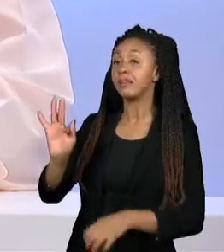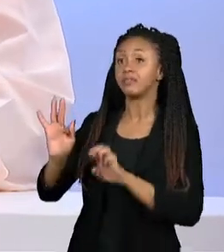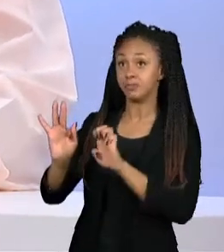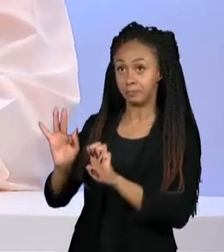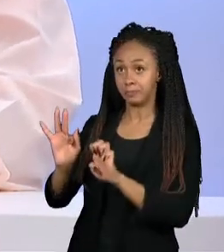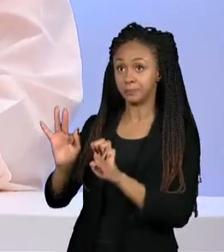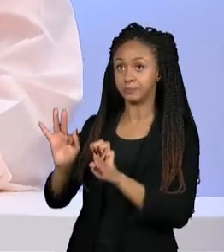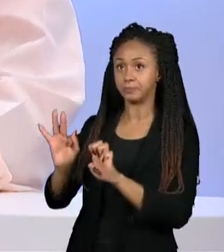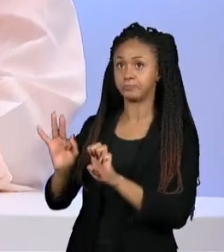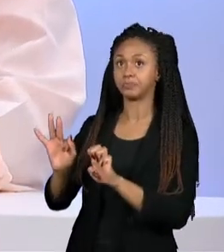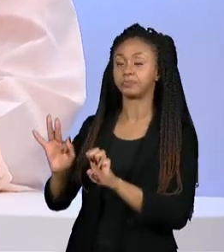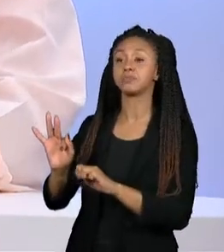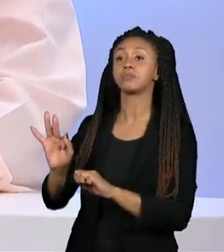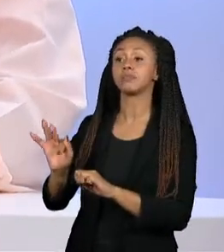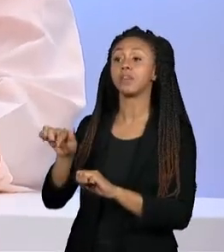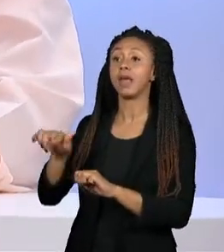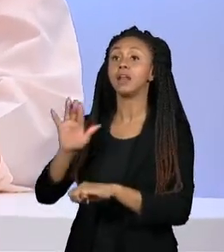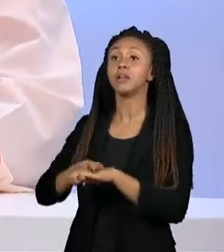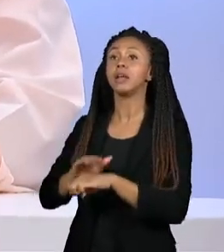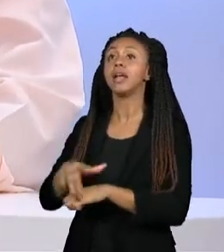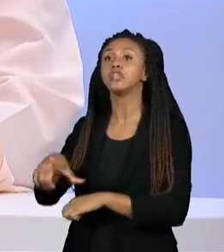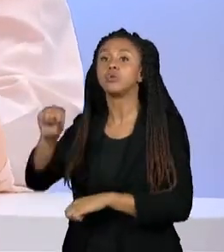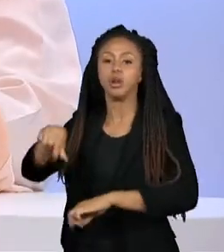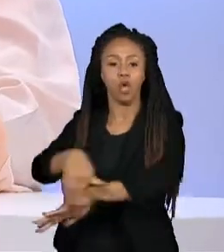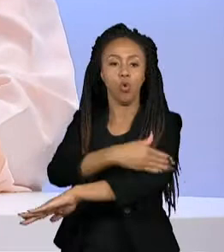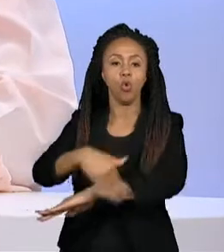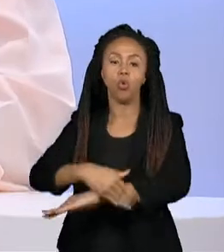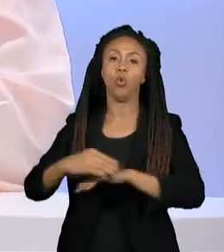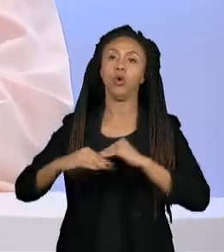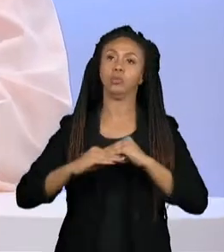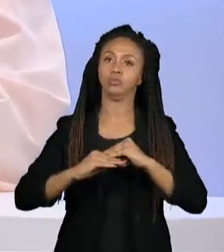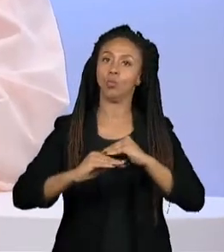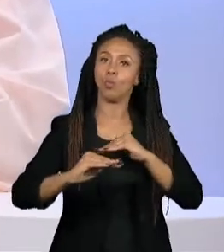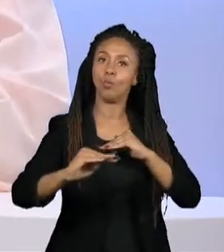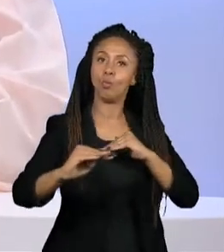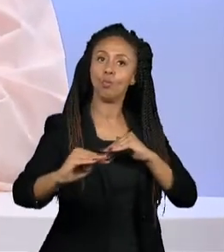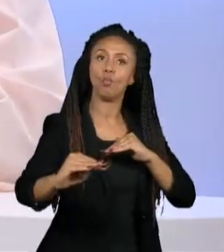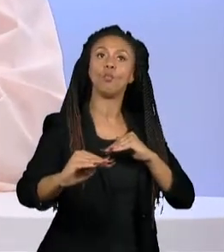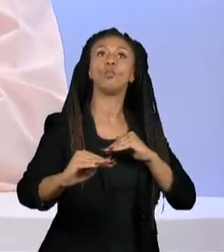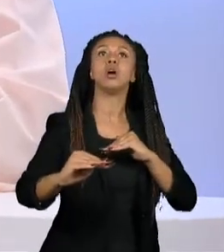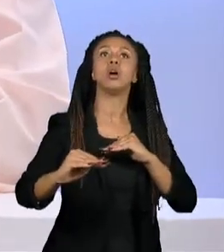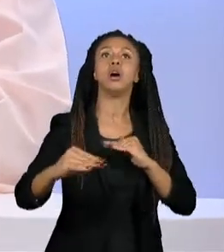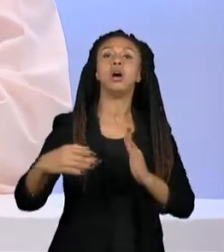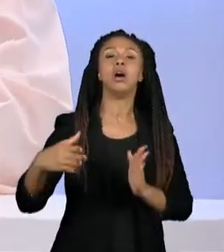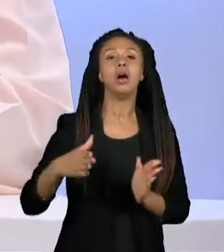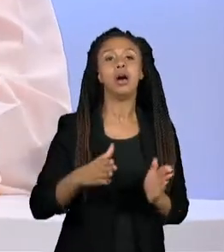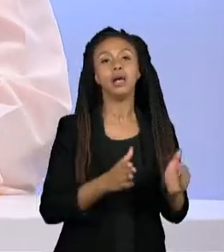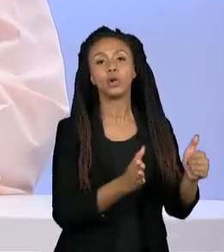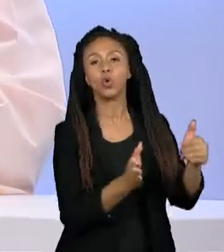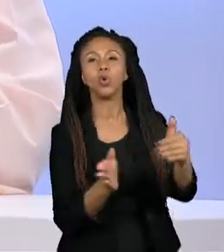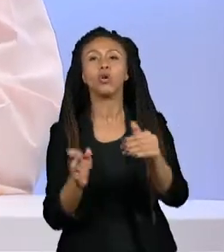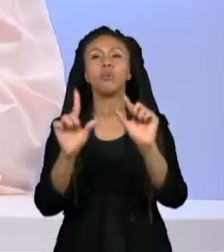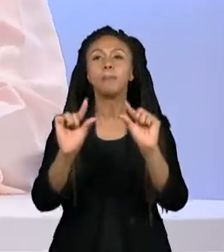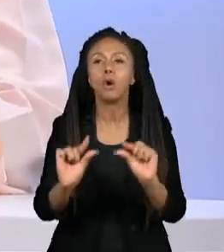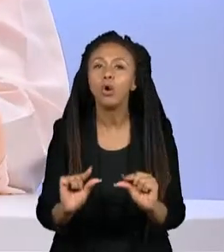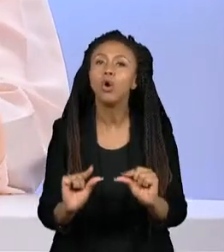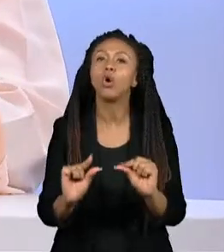escolheu o circuito de rua, que tem que ser plano, reta curta para gerar, regenerar energia, etc.